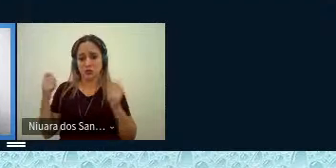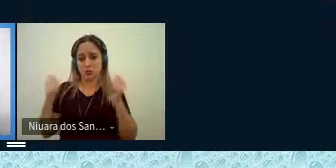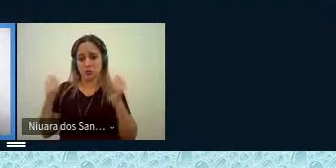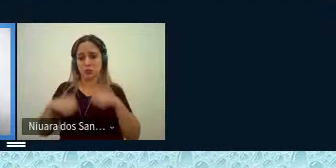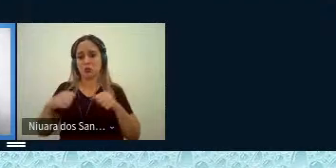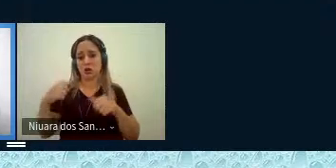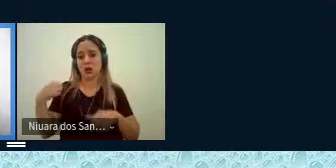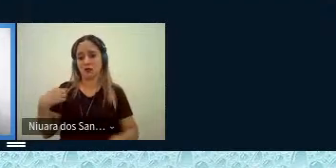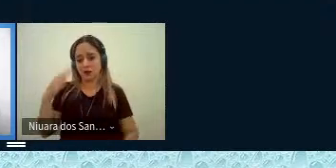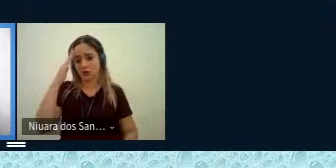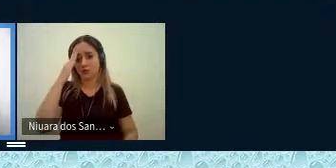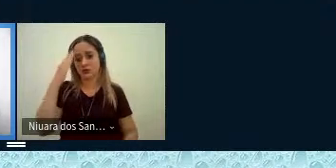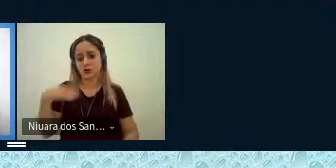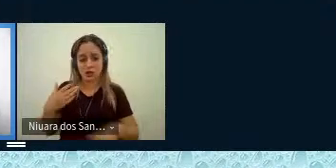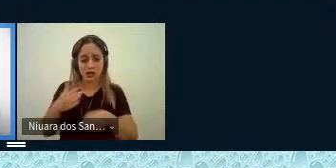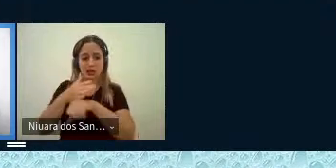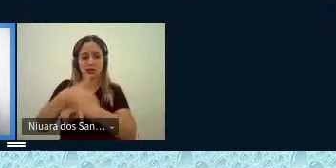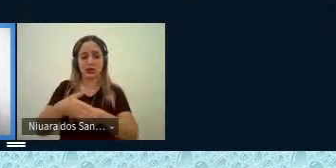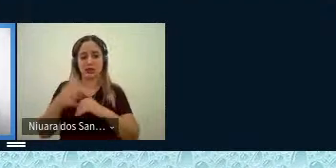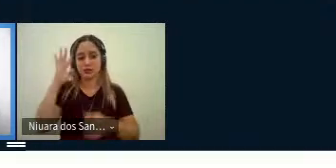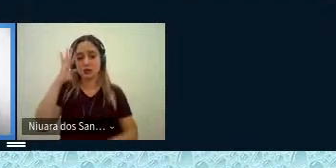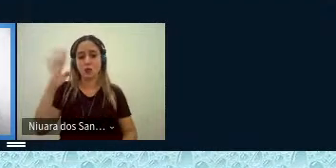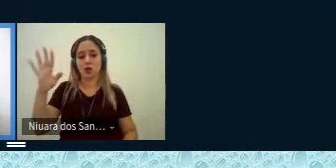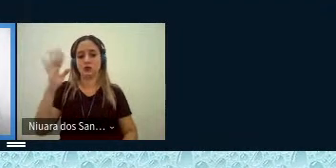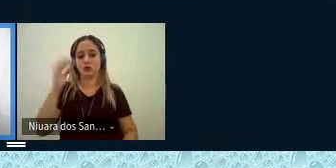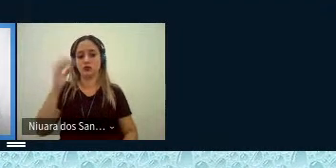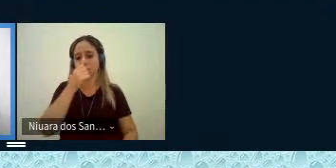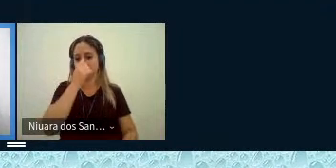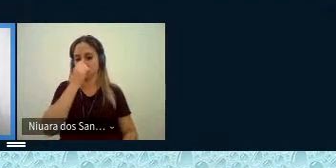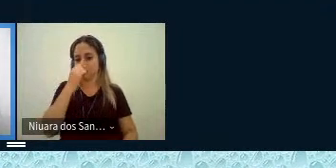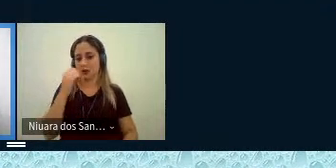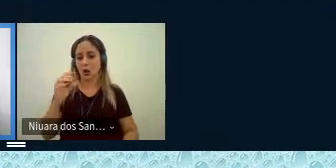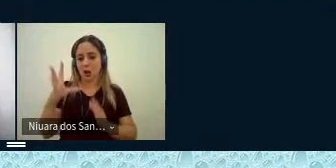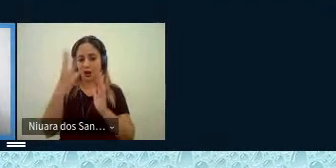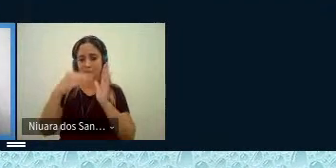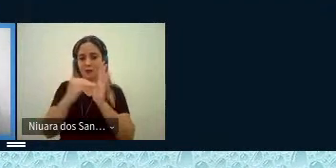e entrar nesse imaginário amazônico.